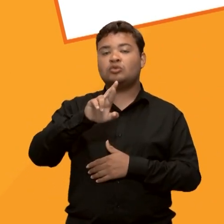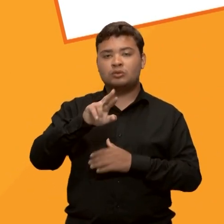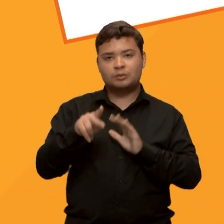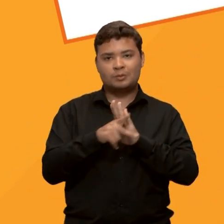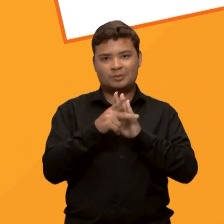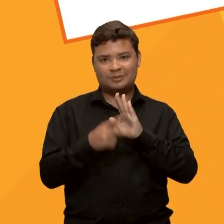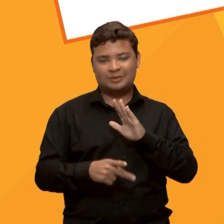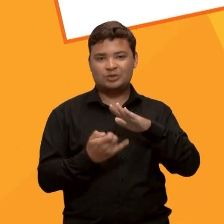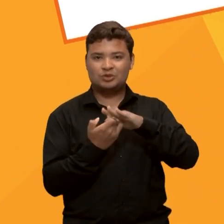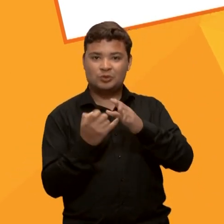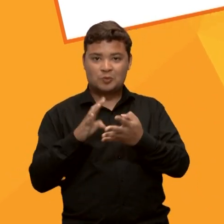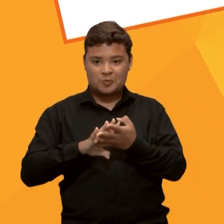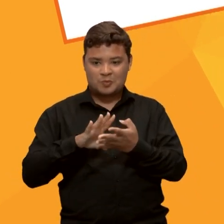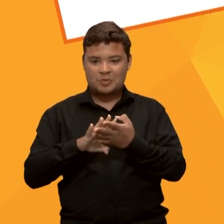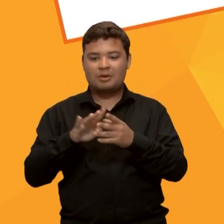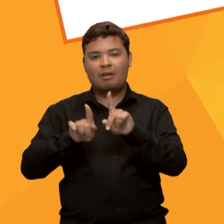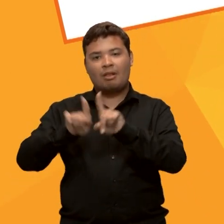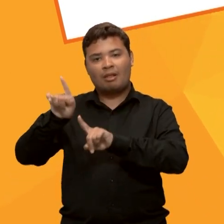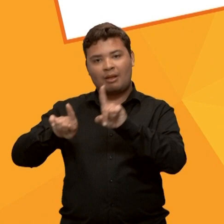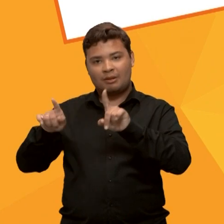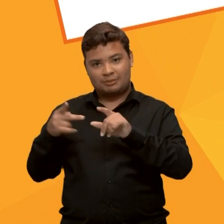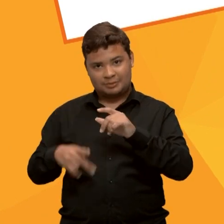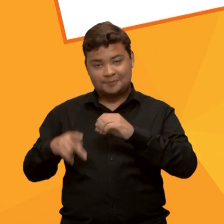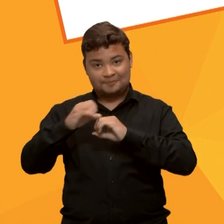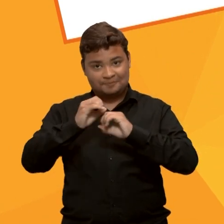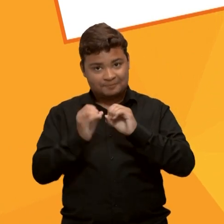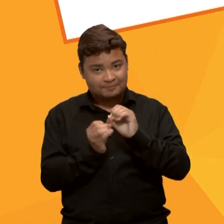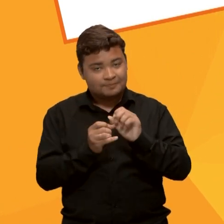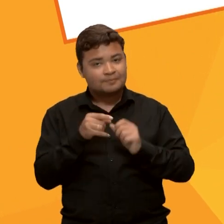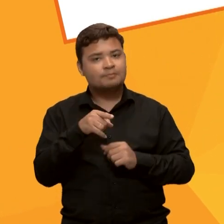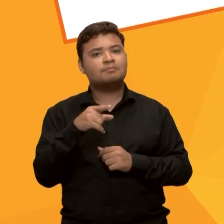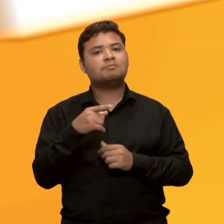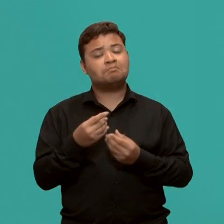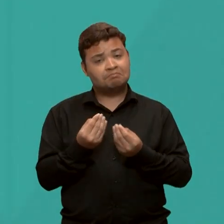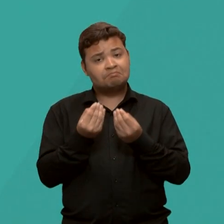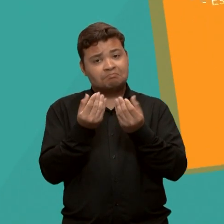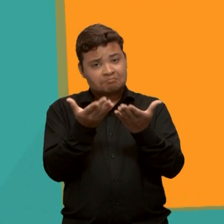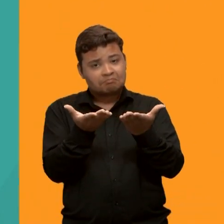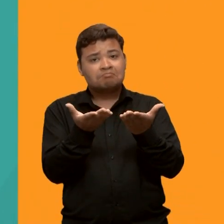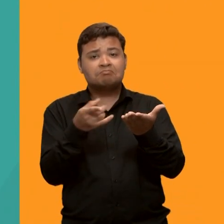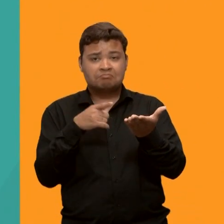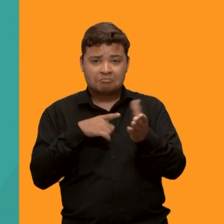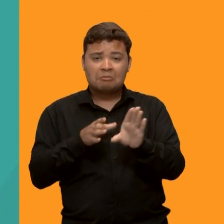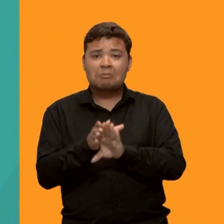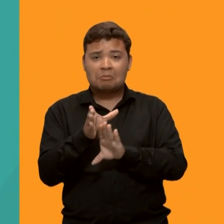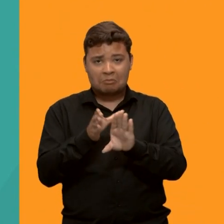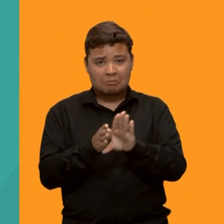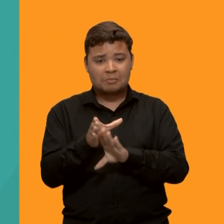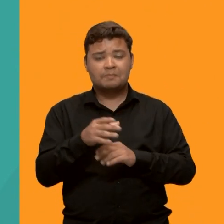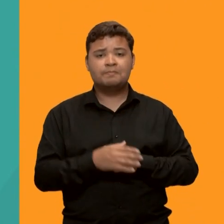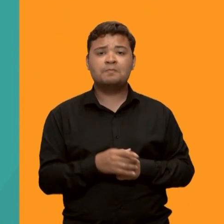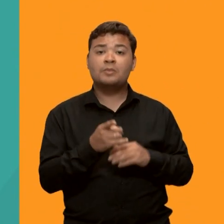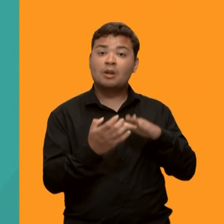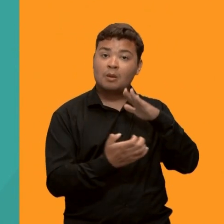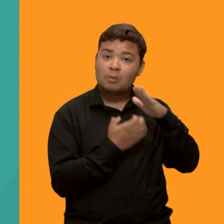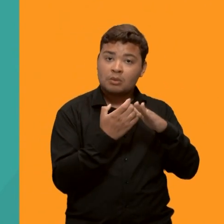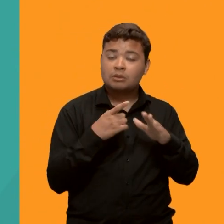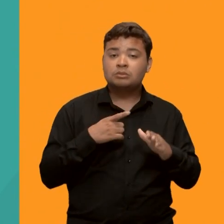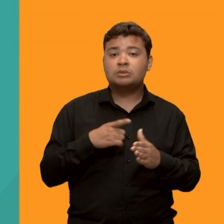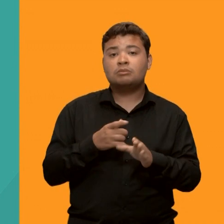Matemática e Estatística da UFG, oferece para você. A empresa presta suporte